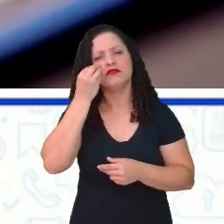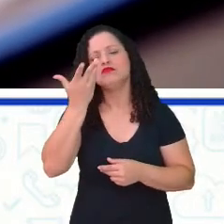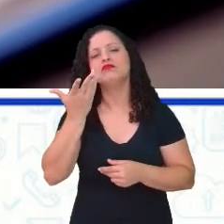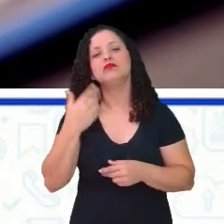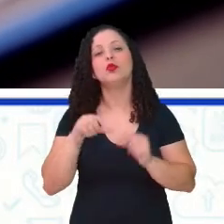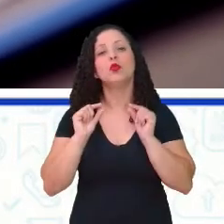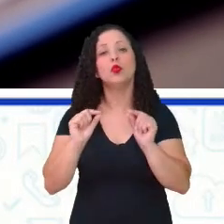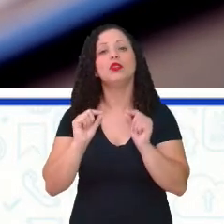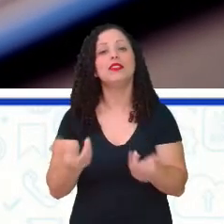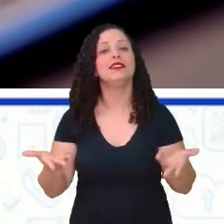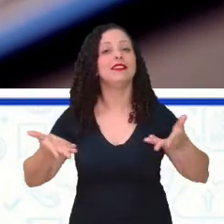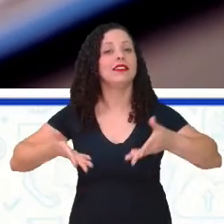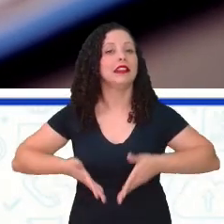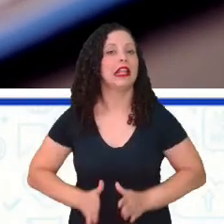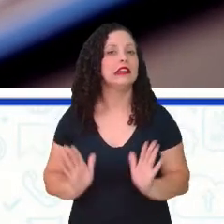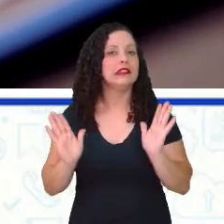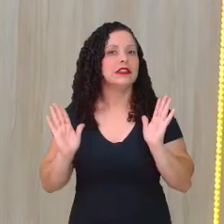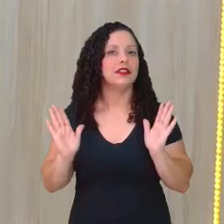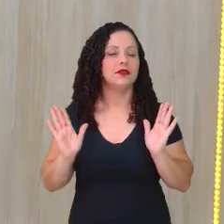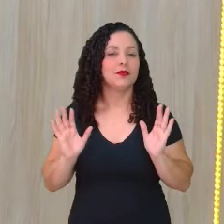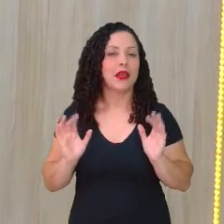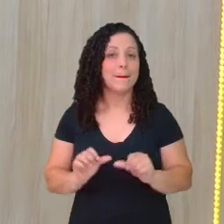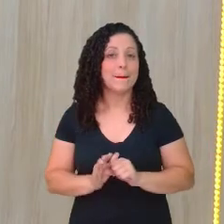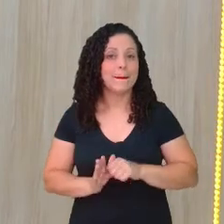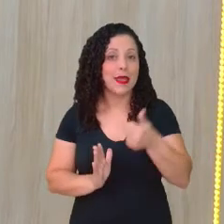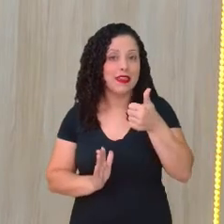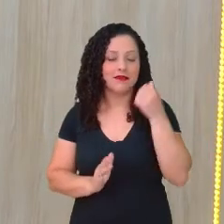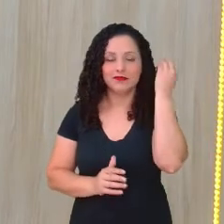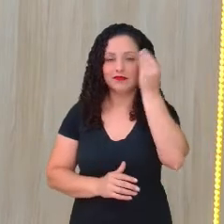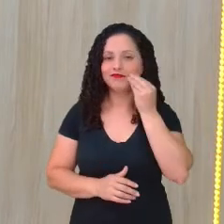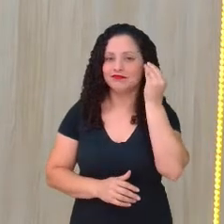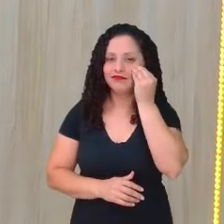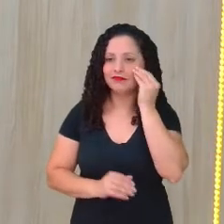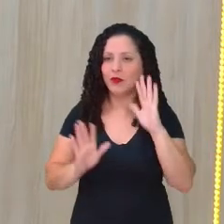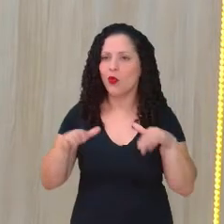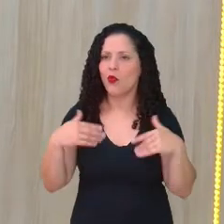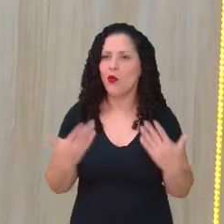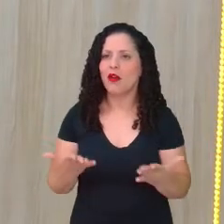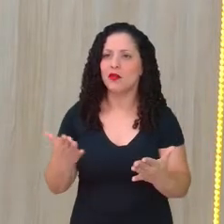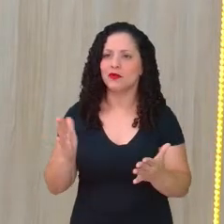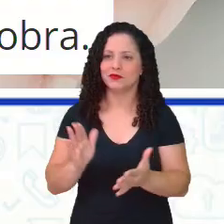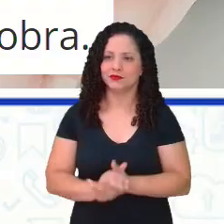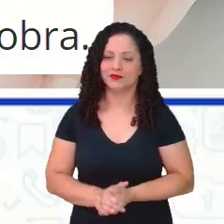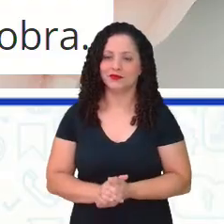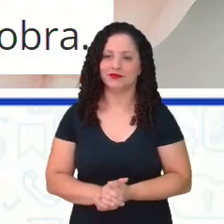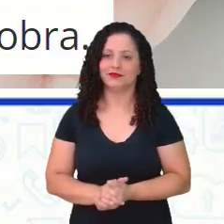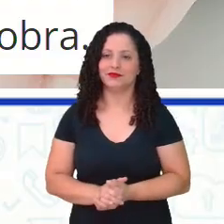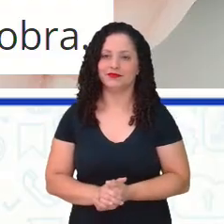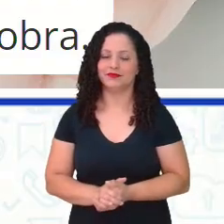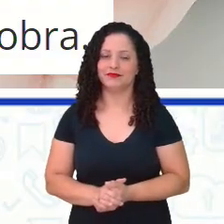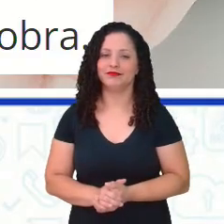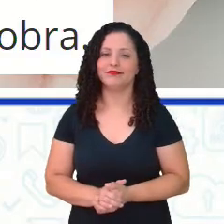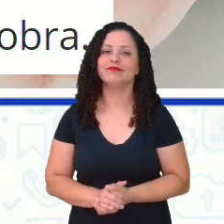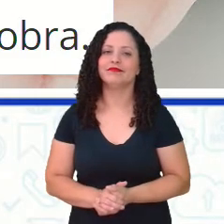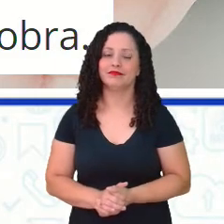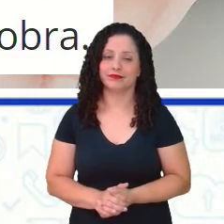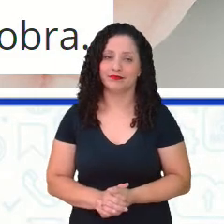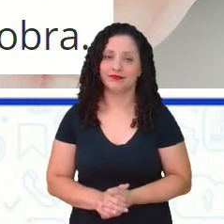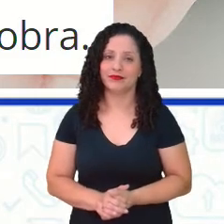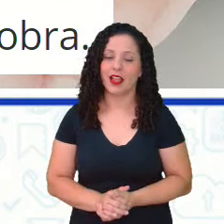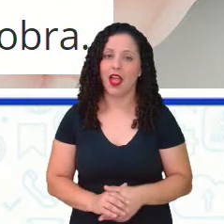Vocês lembram? A primeira experiência que ela fala. Vamos ver? Então, ela diz que,